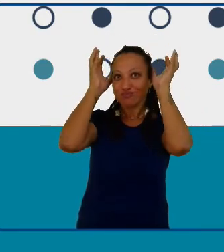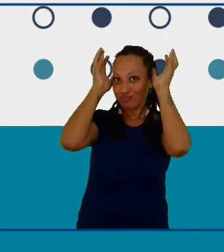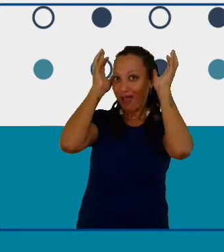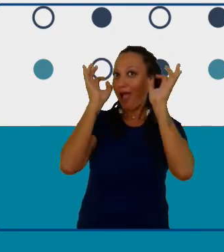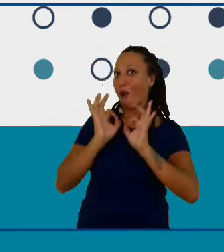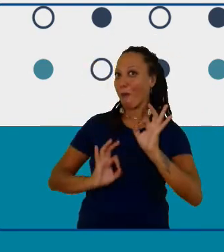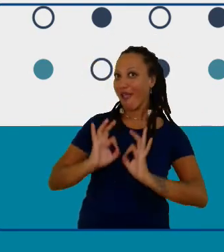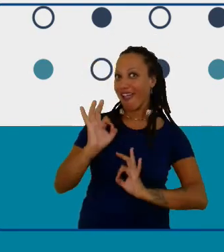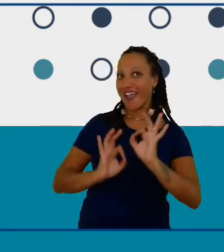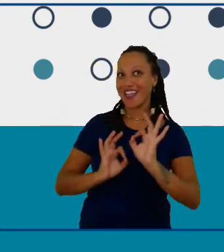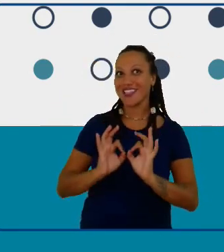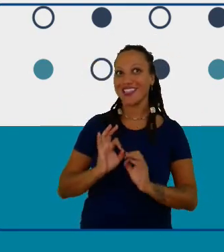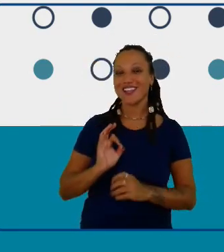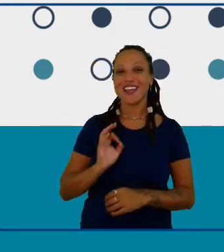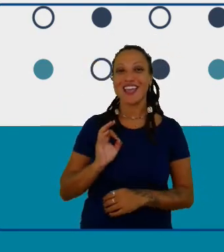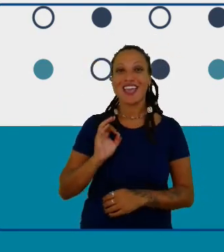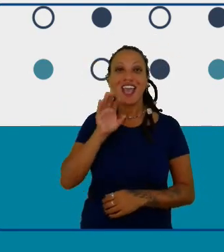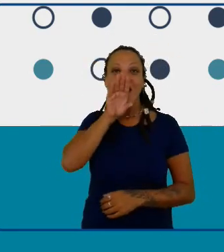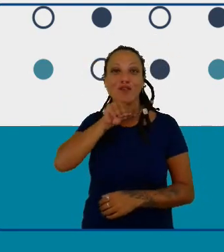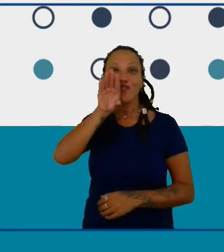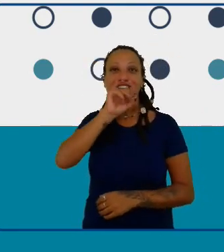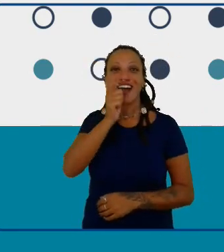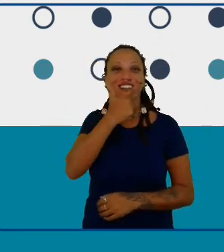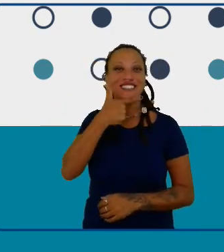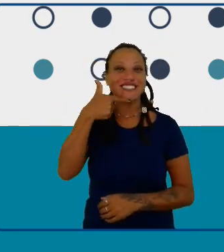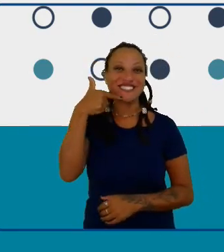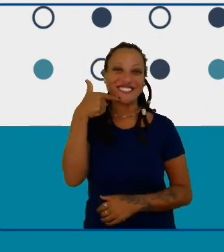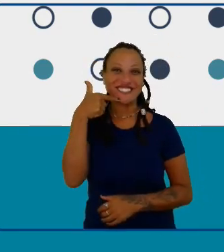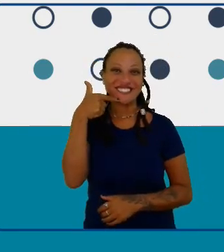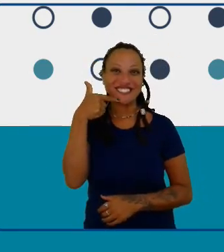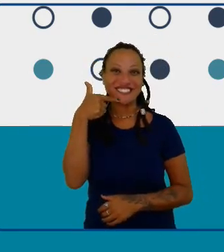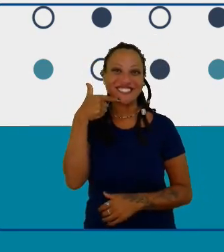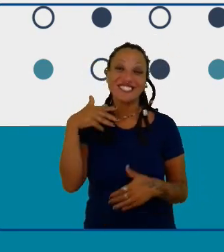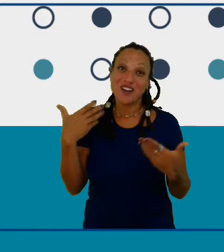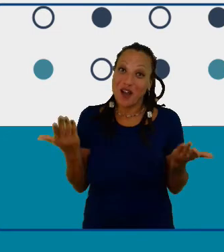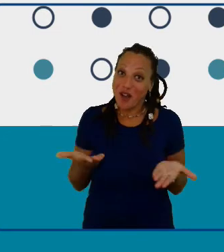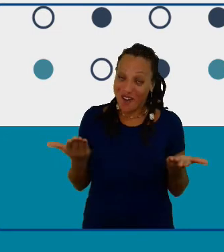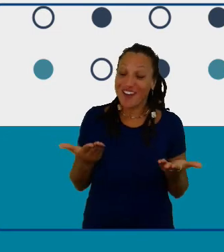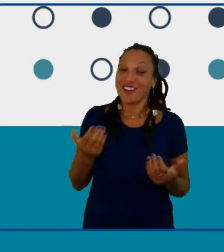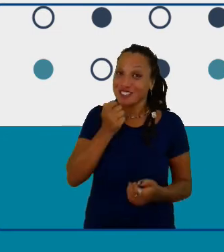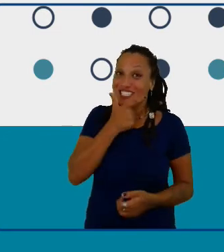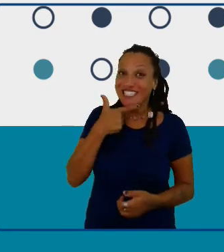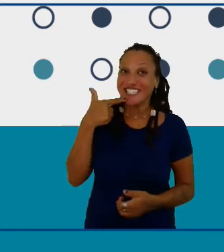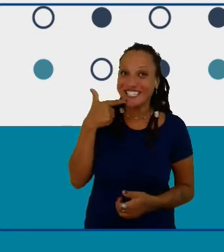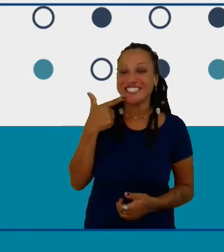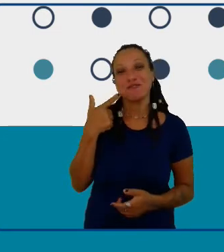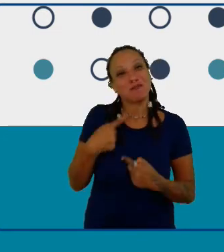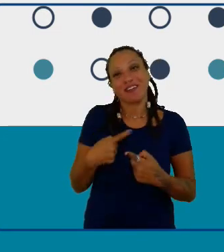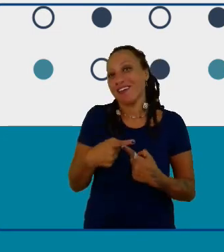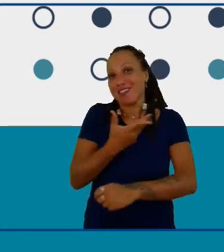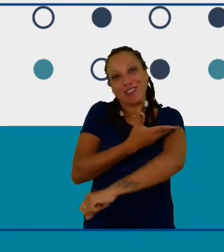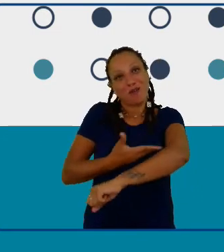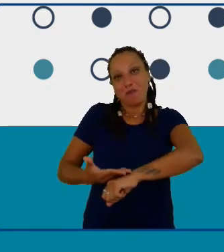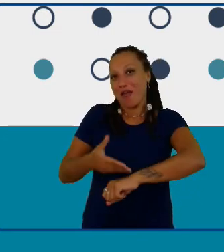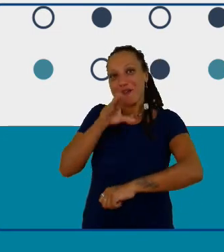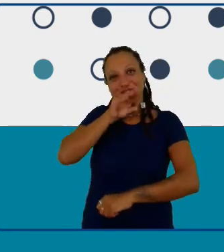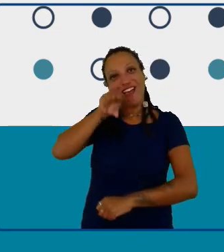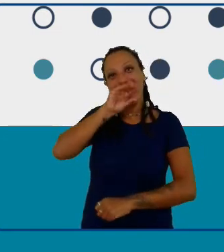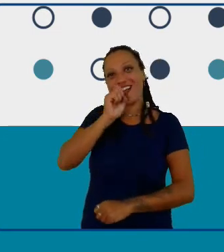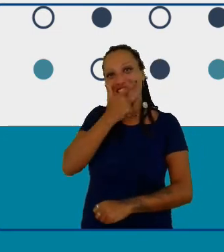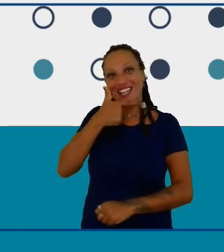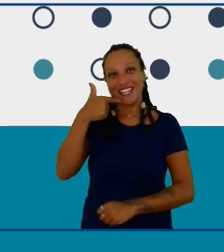falo rindo então acho que é importante dizer que eu estou rindo nesse momento eu estou usando uma camisa de botão branca